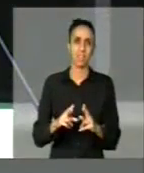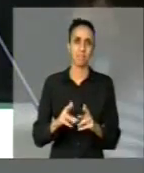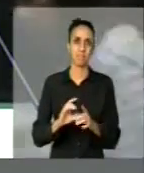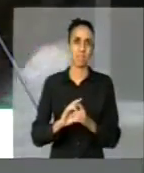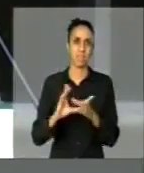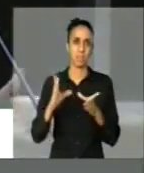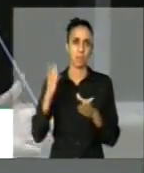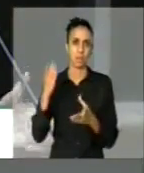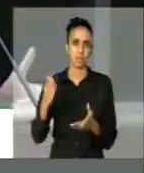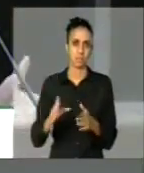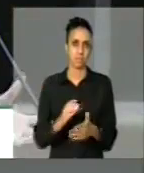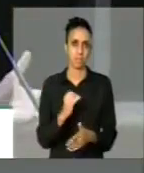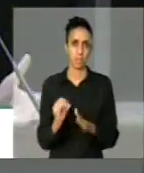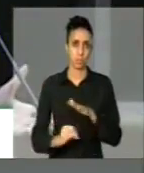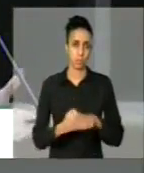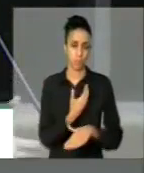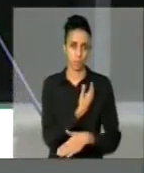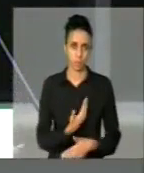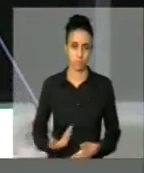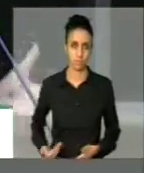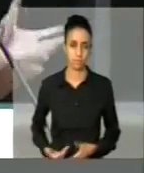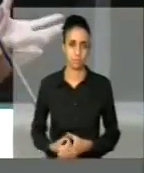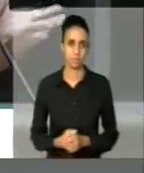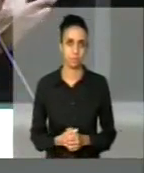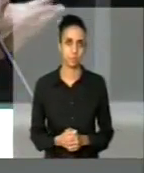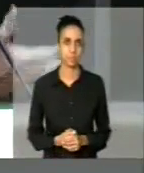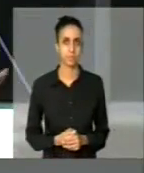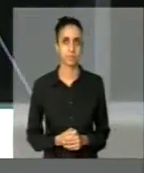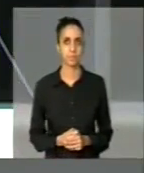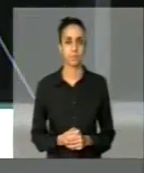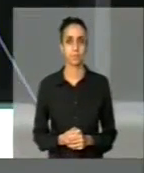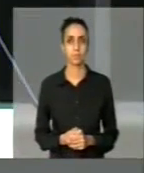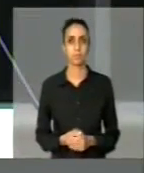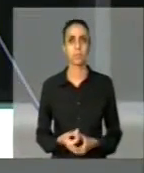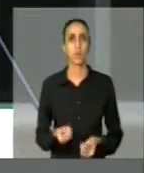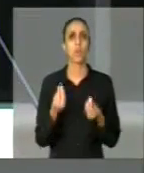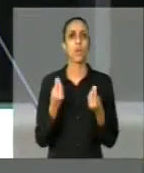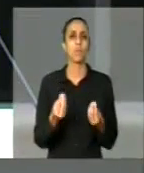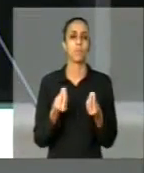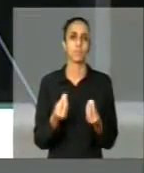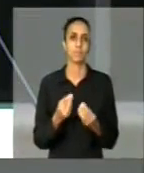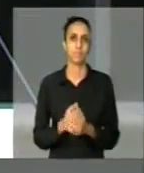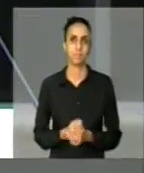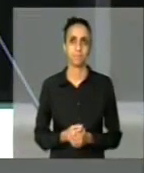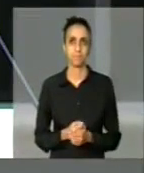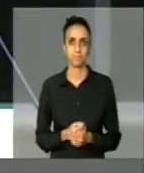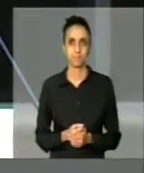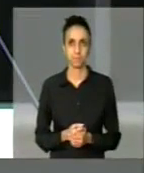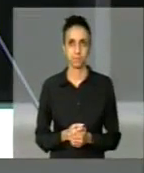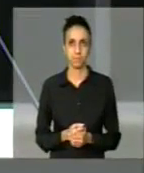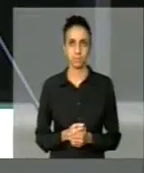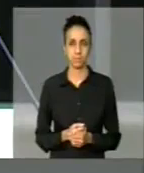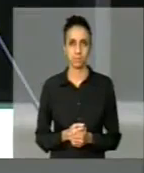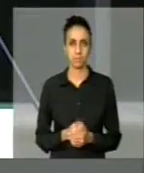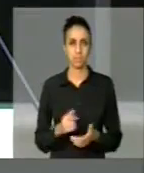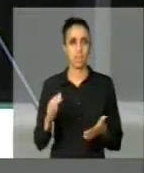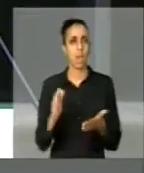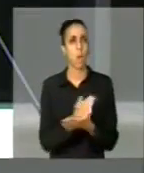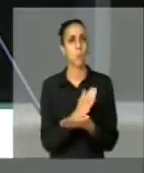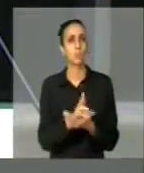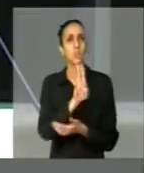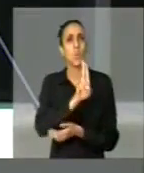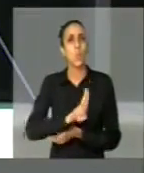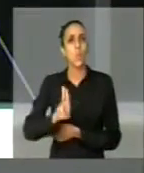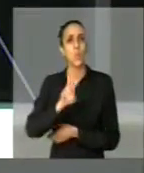Direito. Não é possível que nós vejamos usar a mídia deste